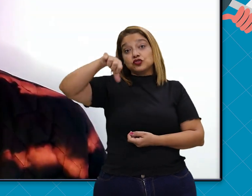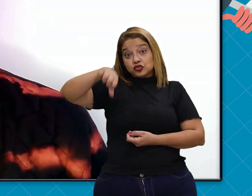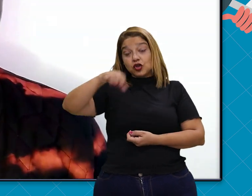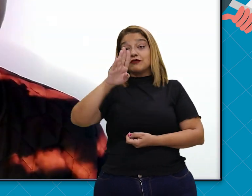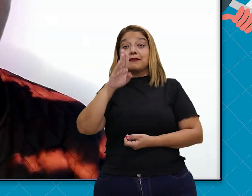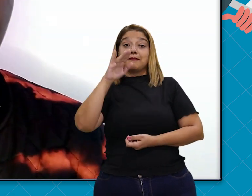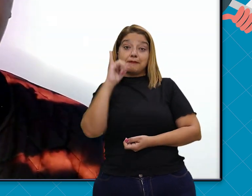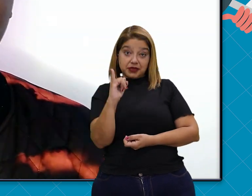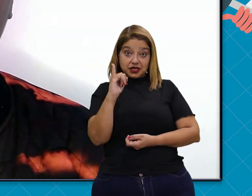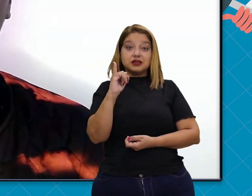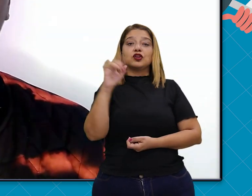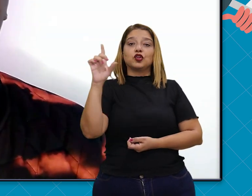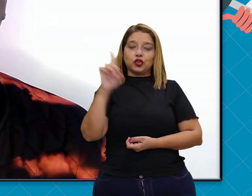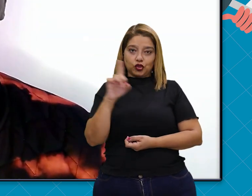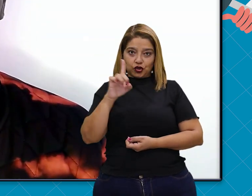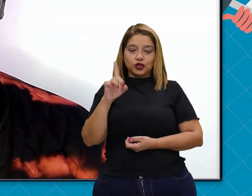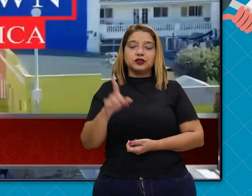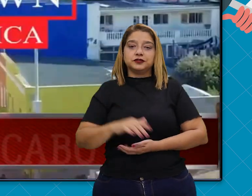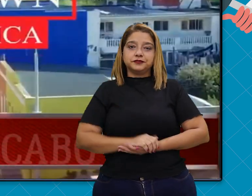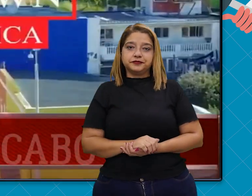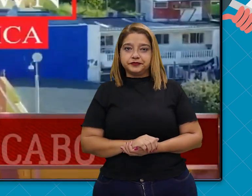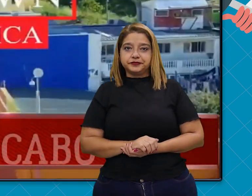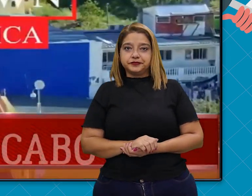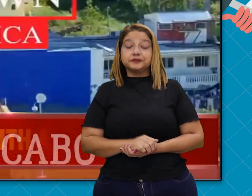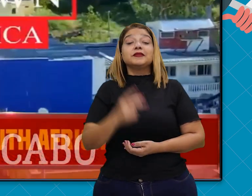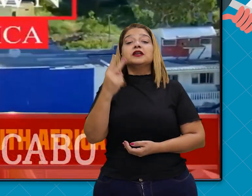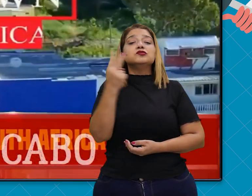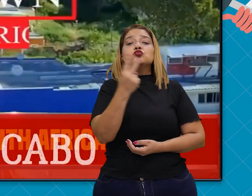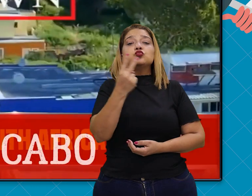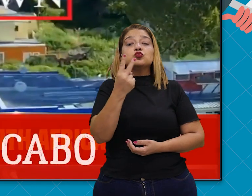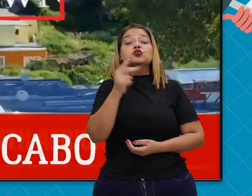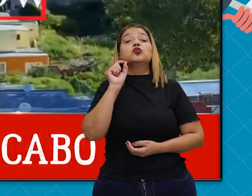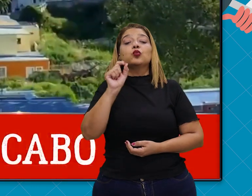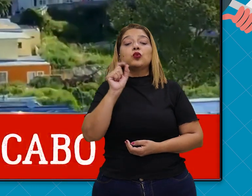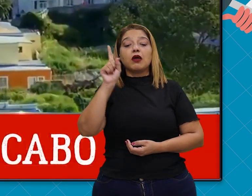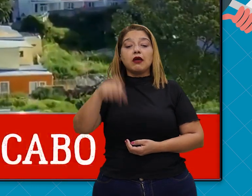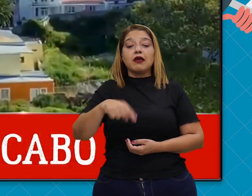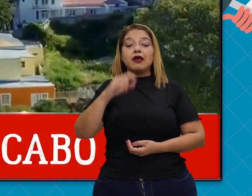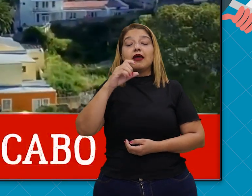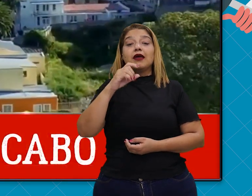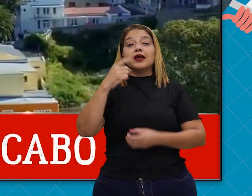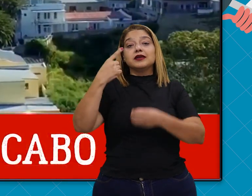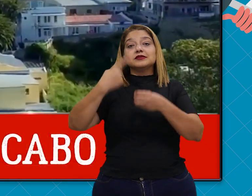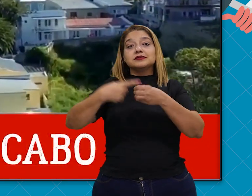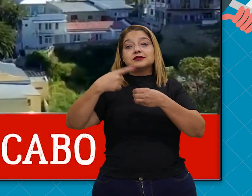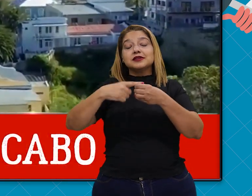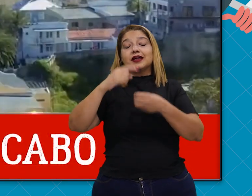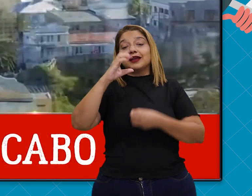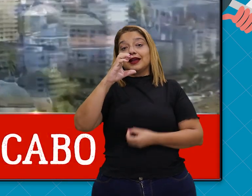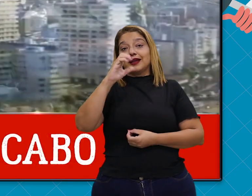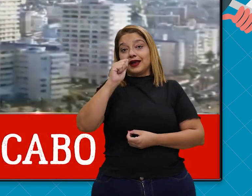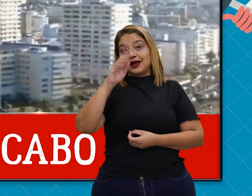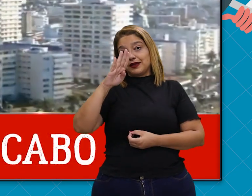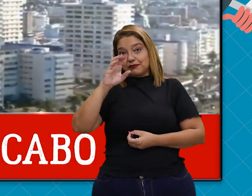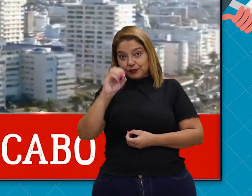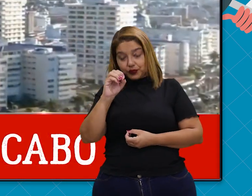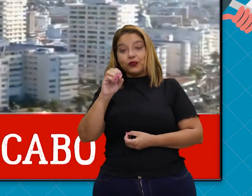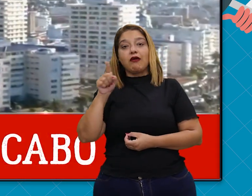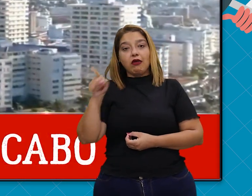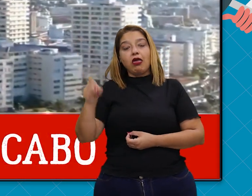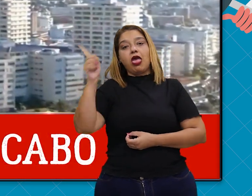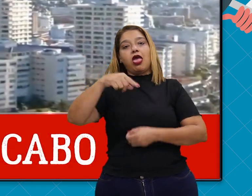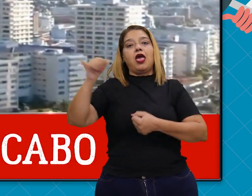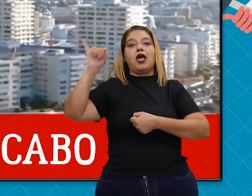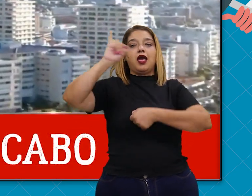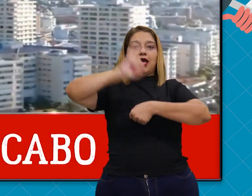bilhões de dólares. Em segundo lugar, nós temos a Cidade do Cabo. A Cidade do Cabo é a